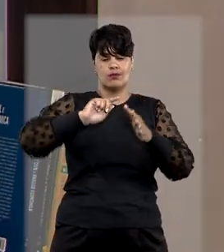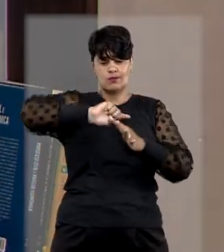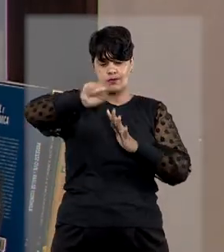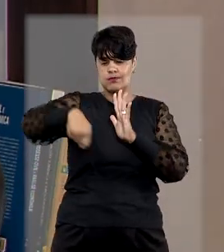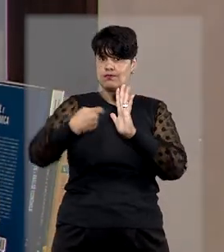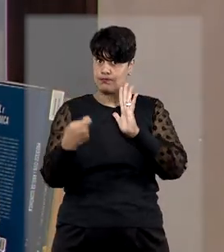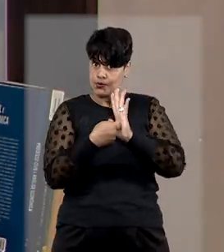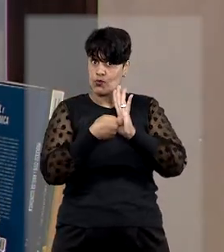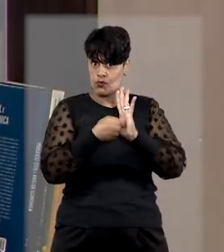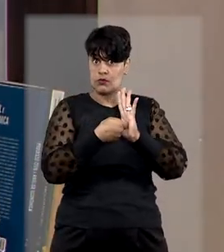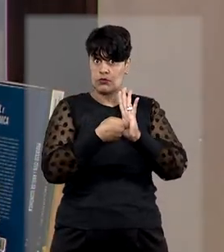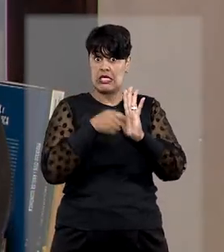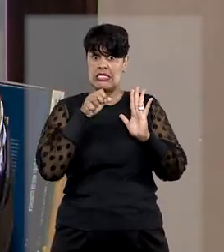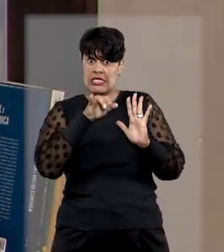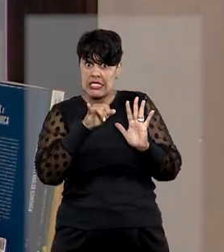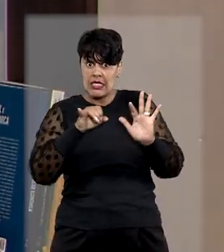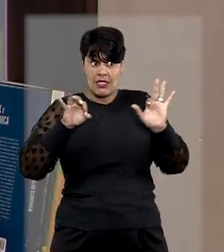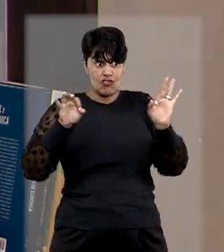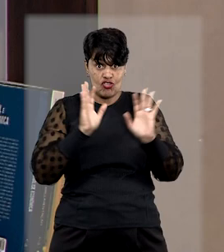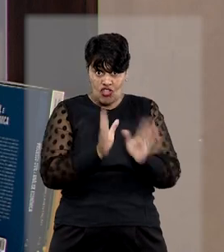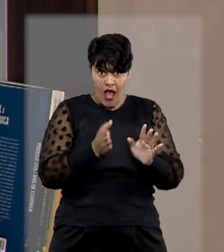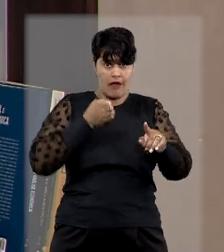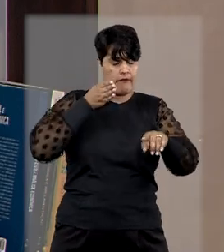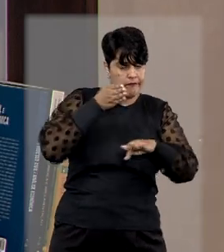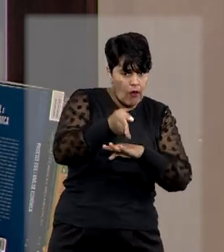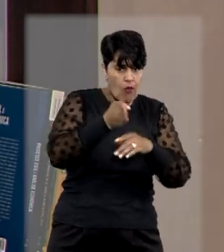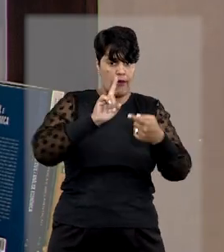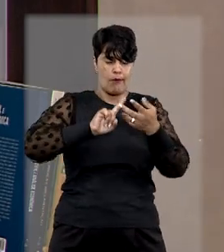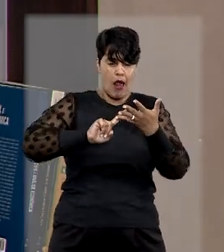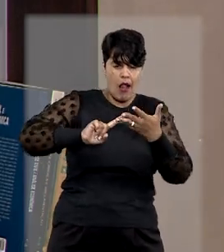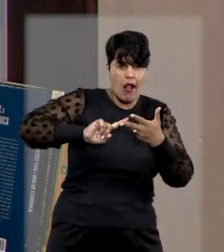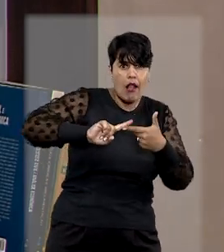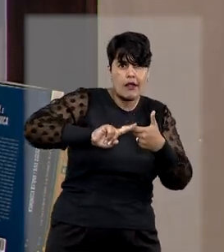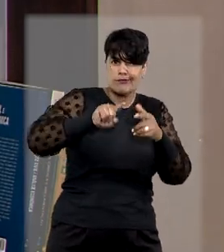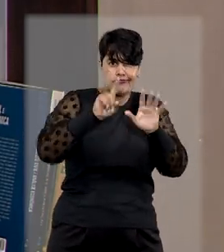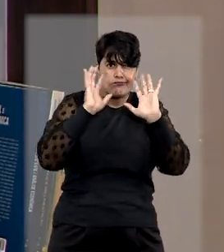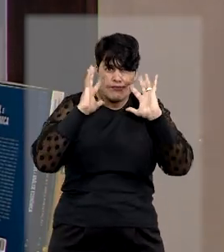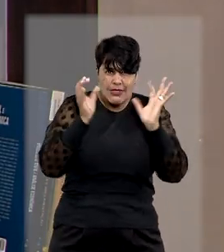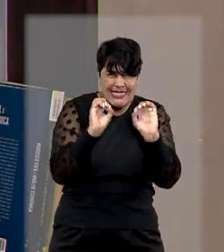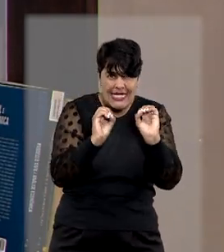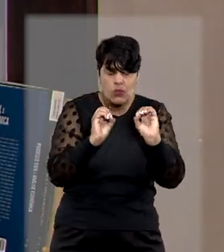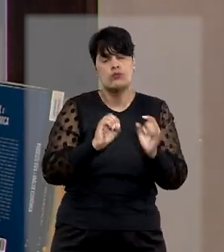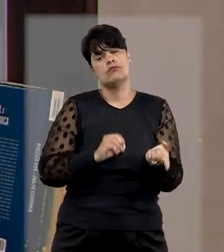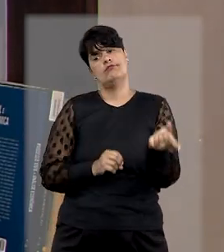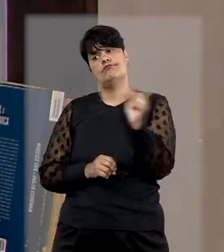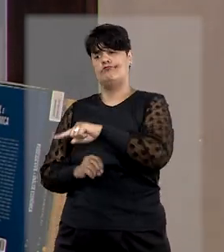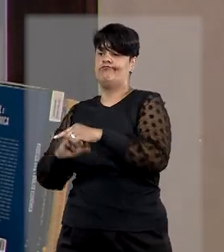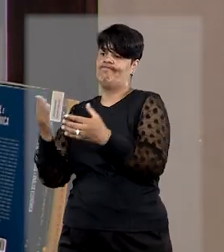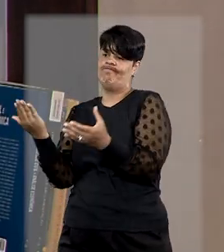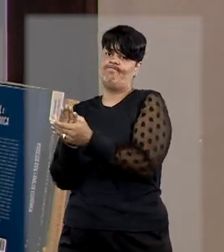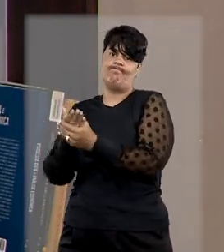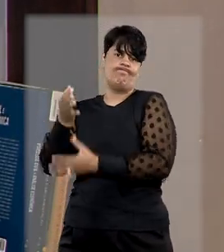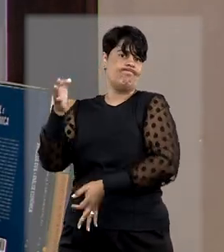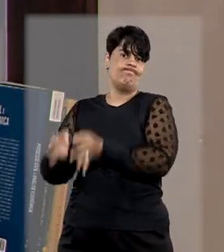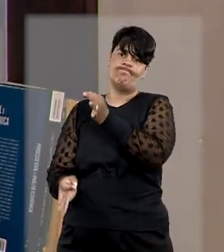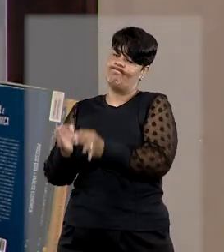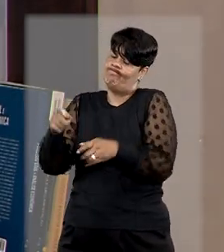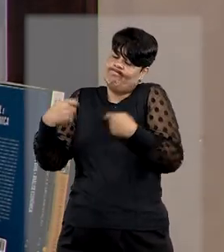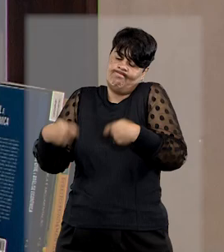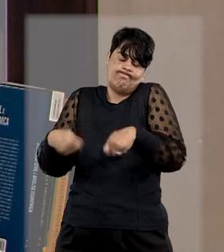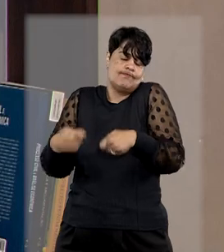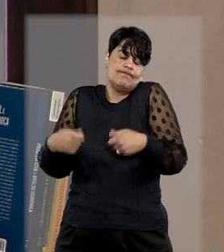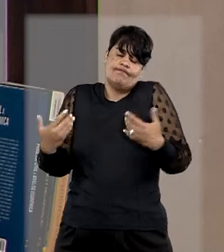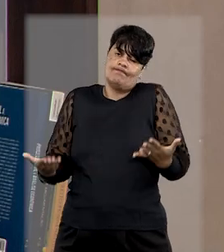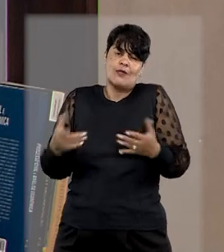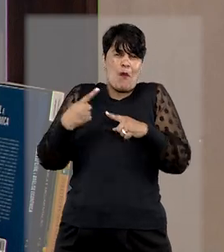depois de ligar, de conversar, de ir ao PROCON não resolver, a justiça é a última solução e vale a pena. O judiciário está